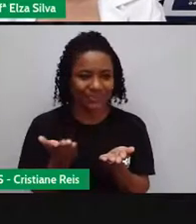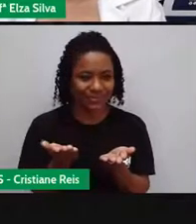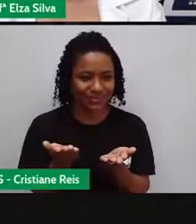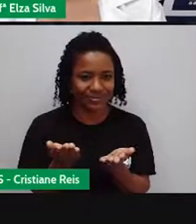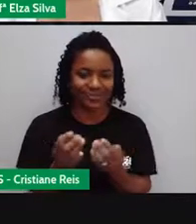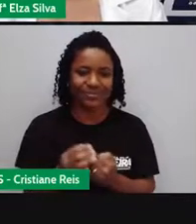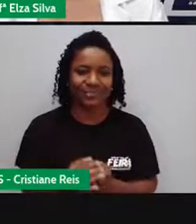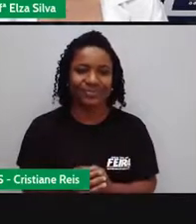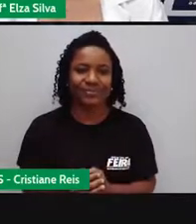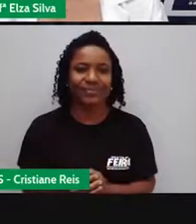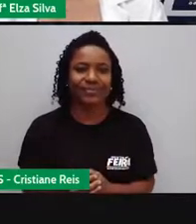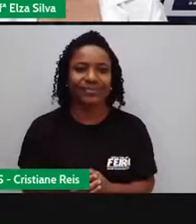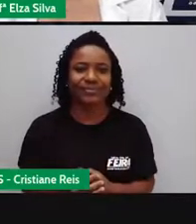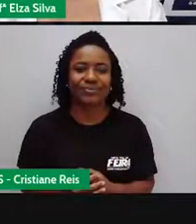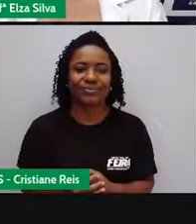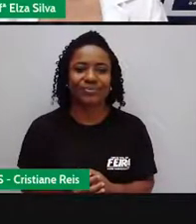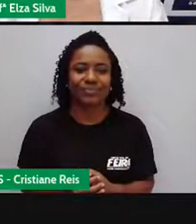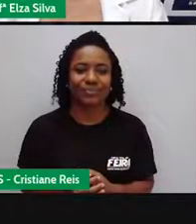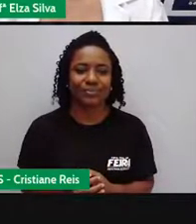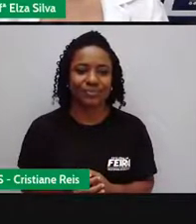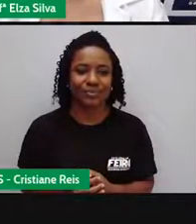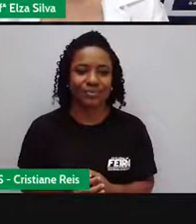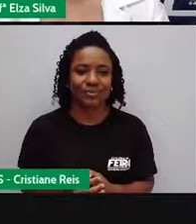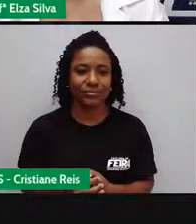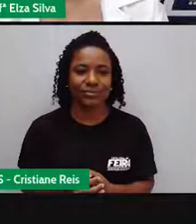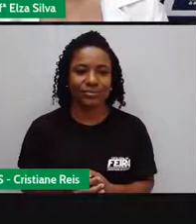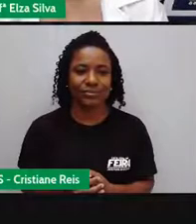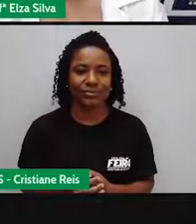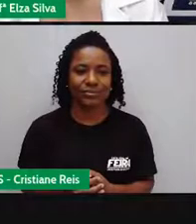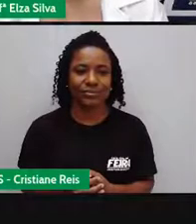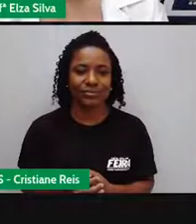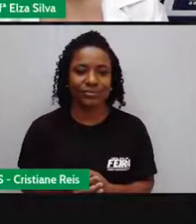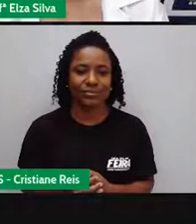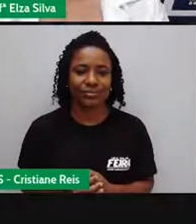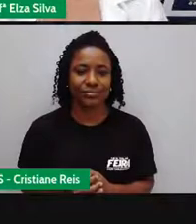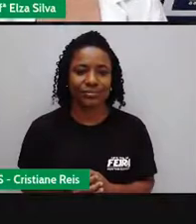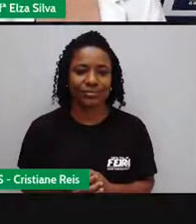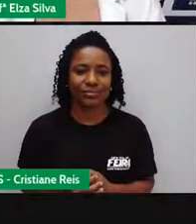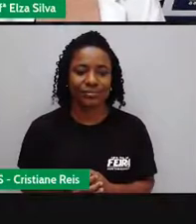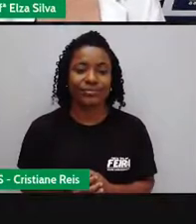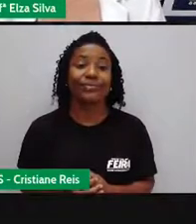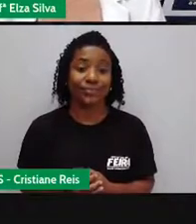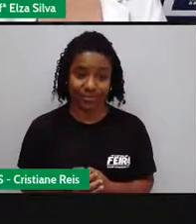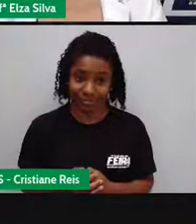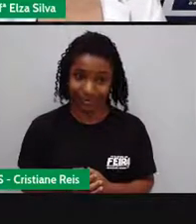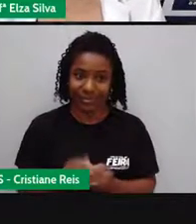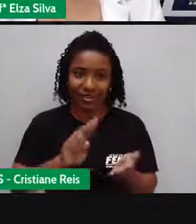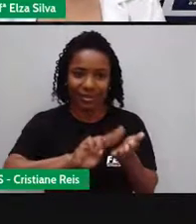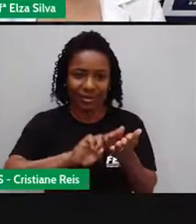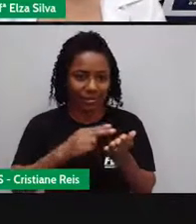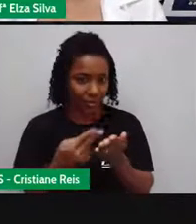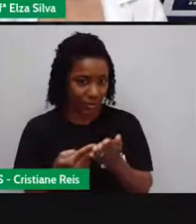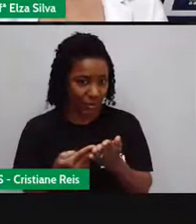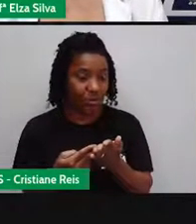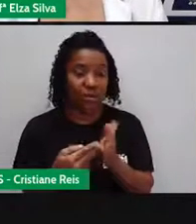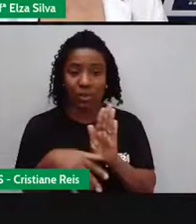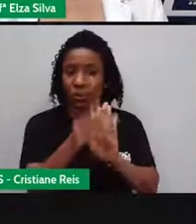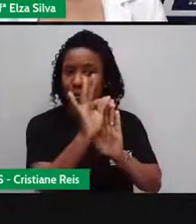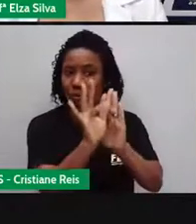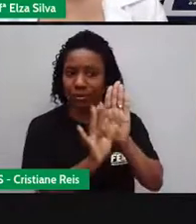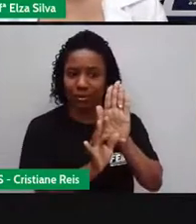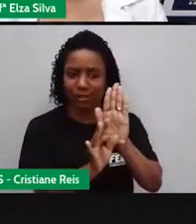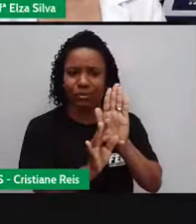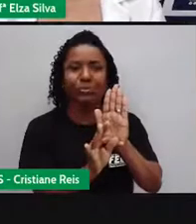rings representam a união dos cinco continentes do mundo. Então, nós temos aqui um pequeno texto que